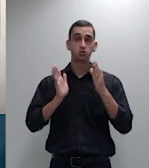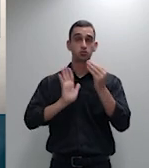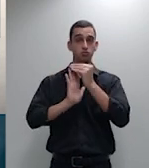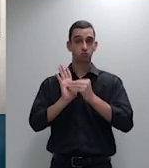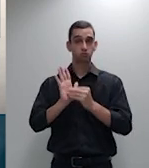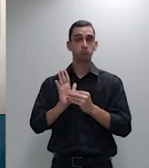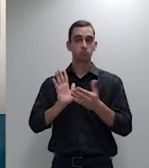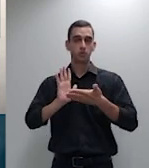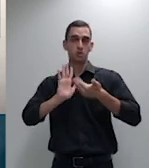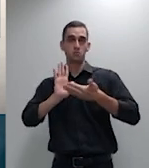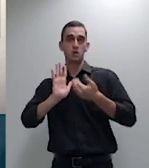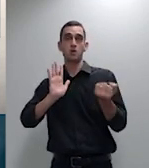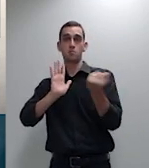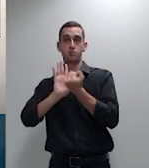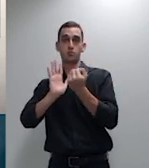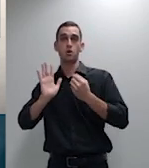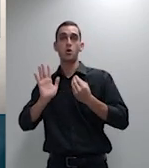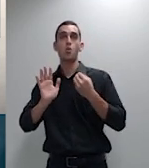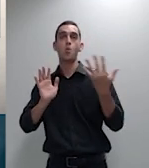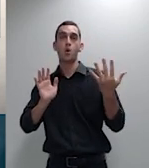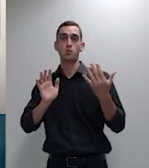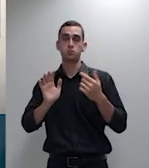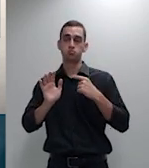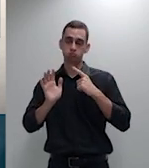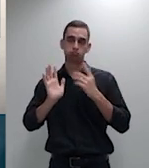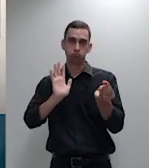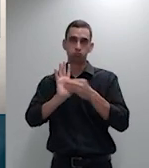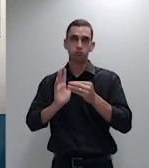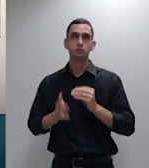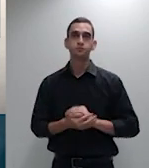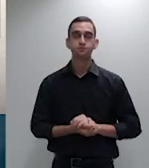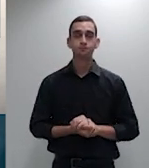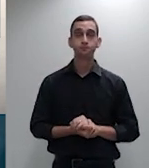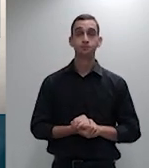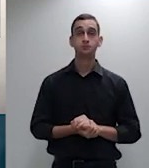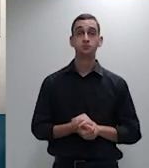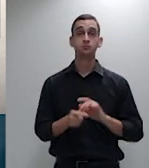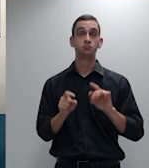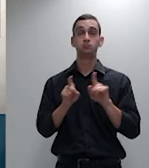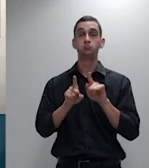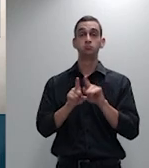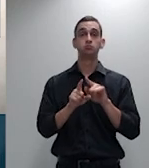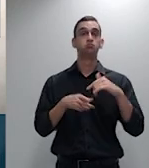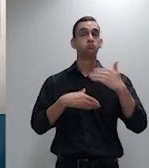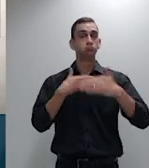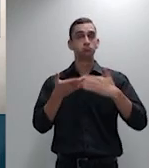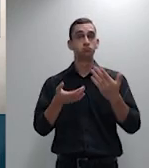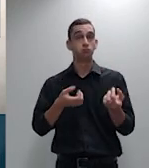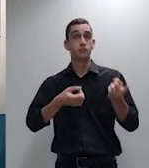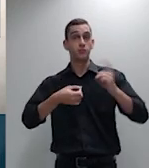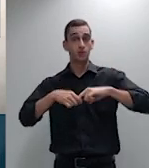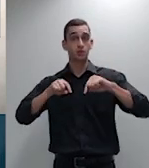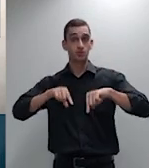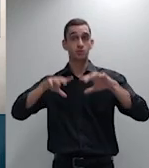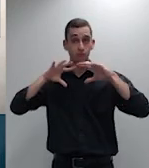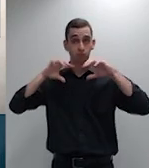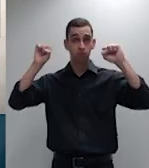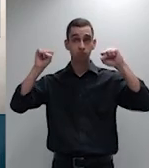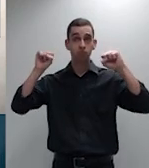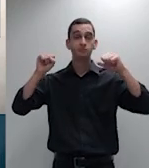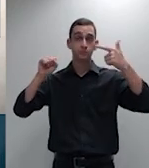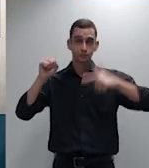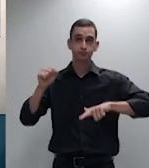questão efetivamente devolvida a esta corte superior pois bem nos termos do artigo